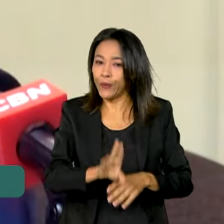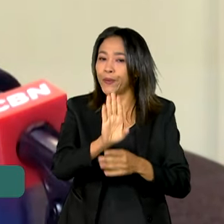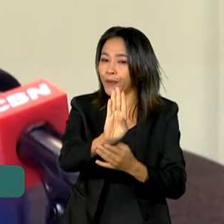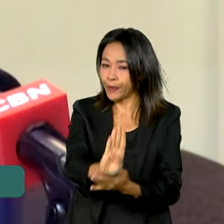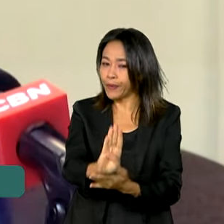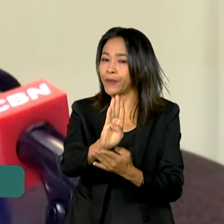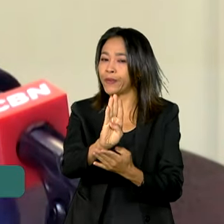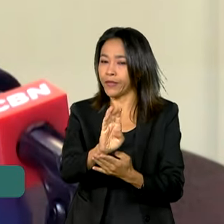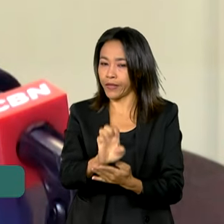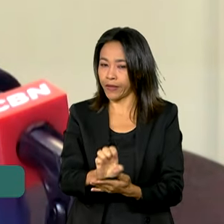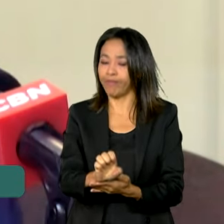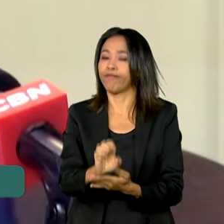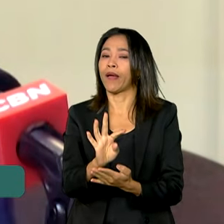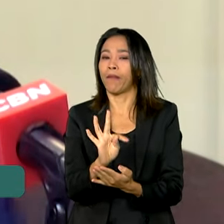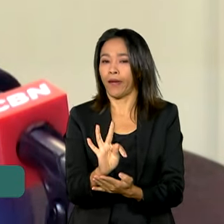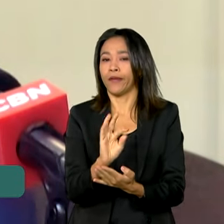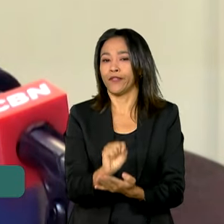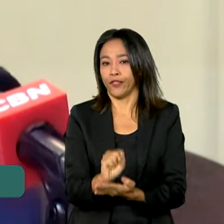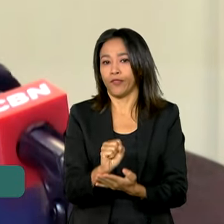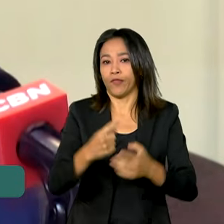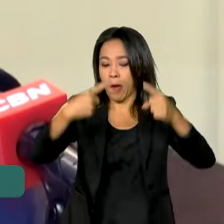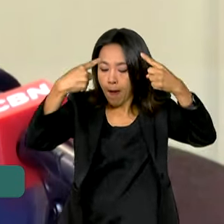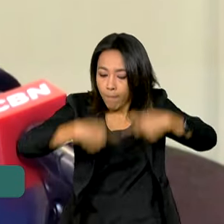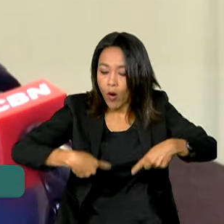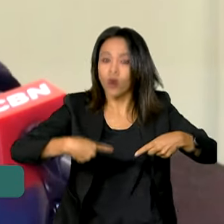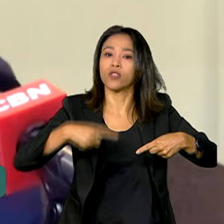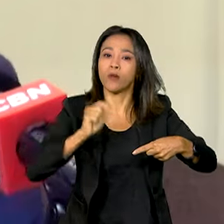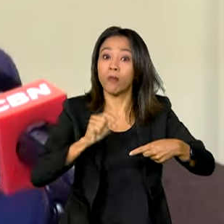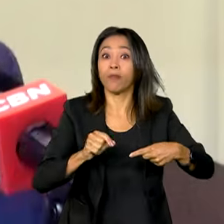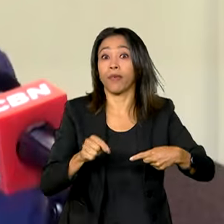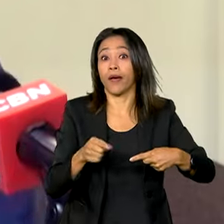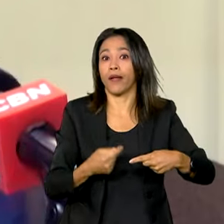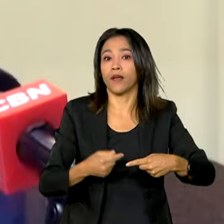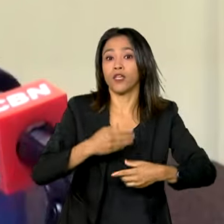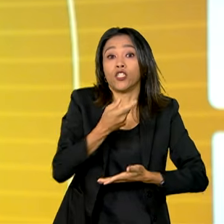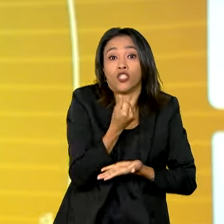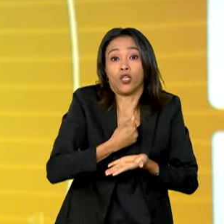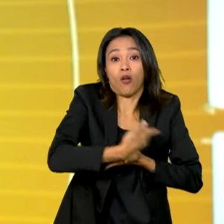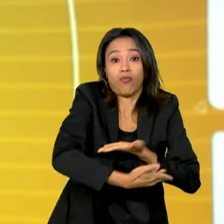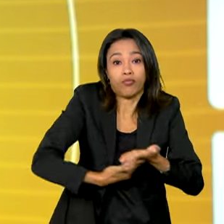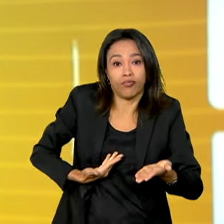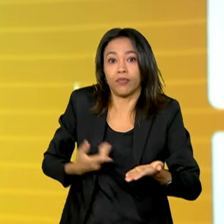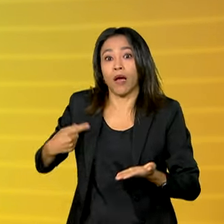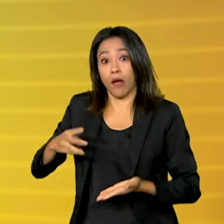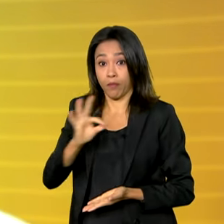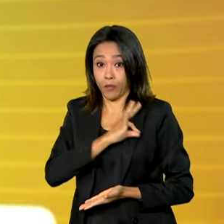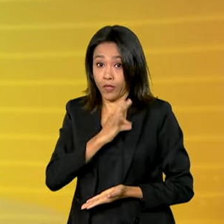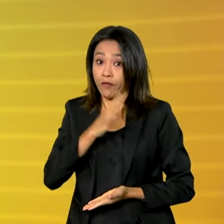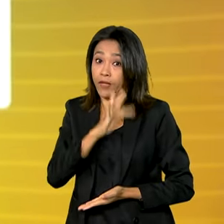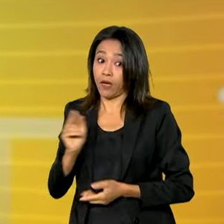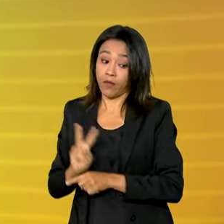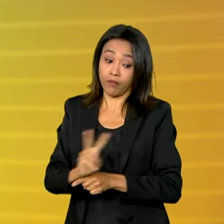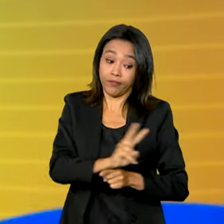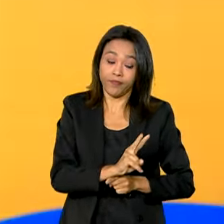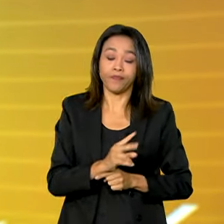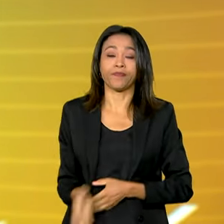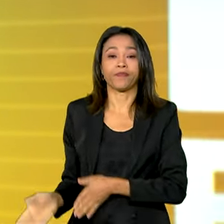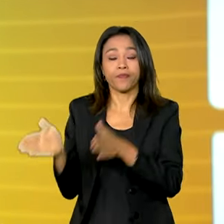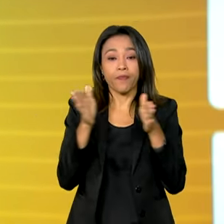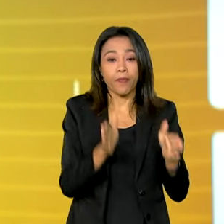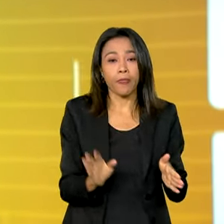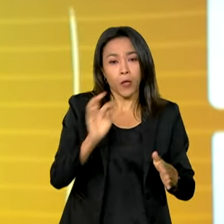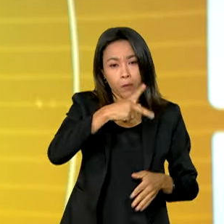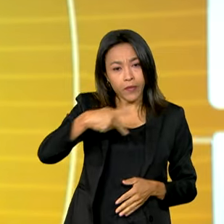lavar dinheiro. Nós estamos tendo casos aí expostos pela Polícia Federal nesse sentido. O presidente Lula assinou, na noite